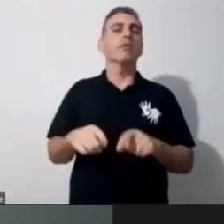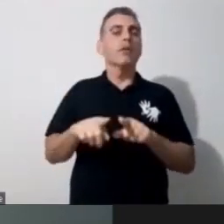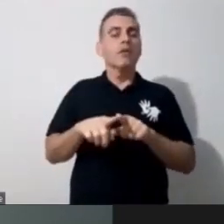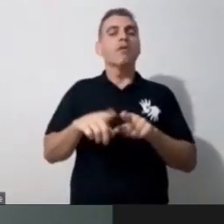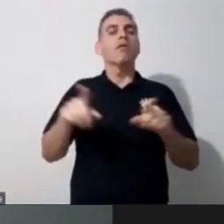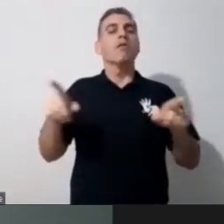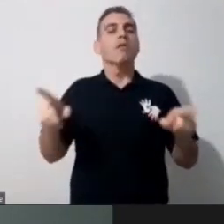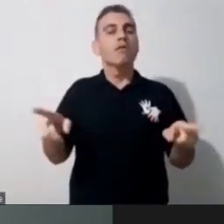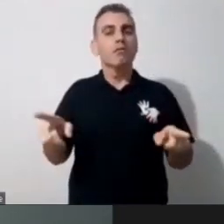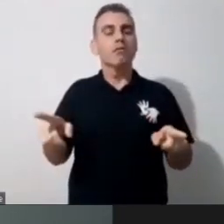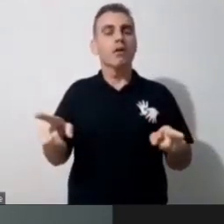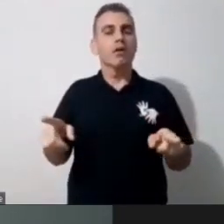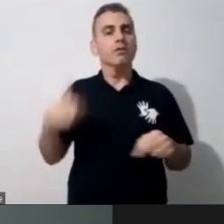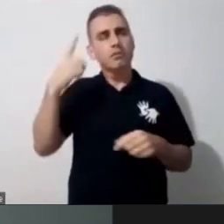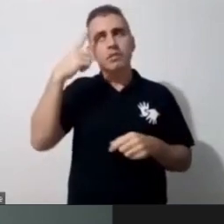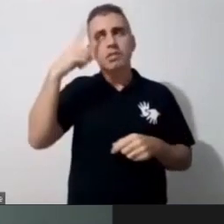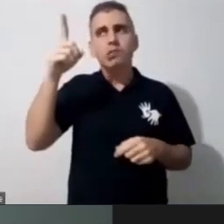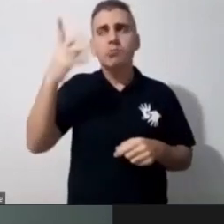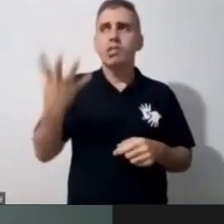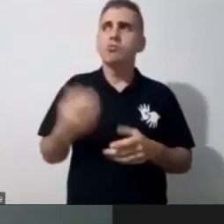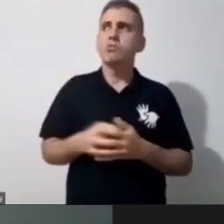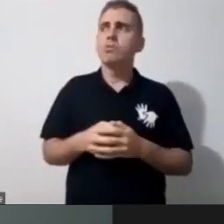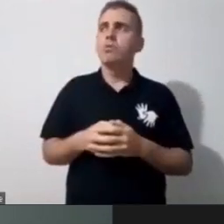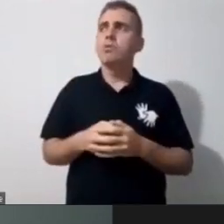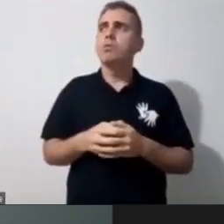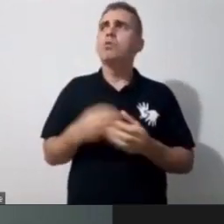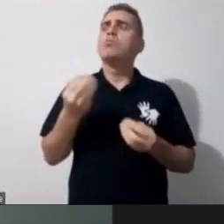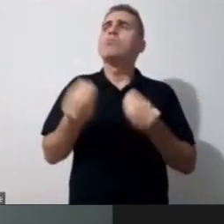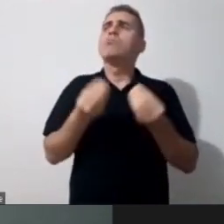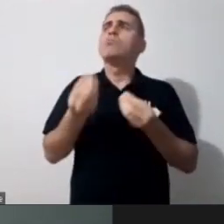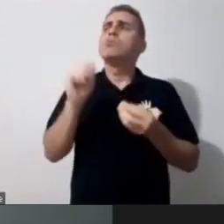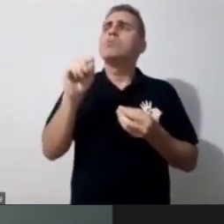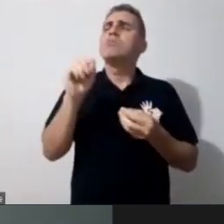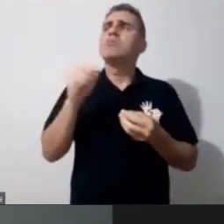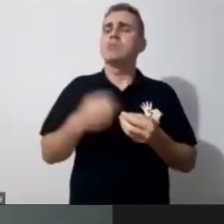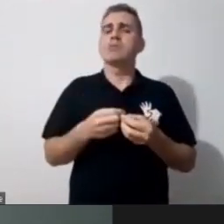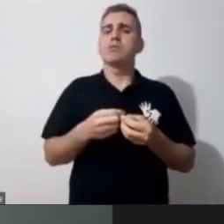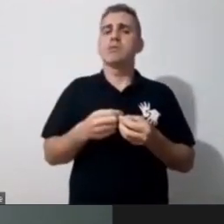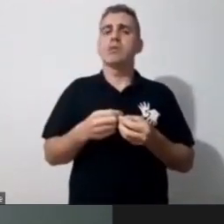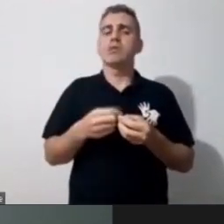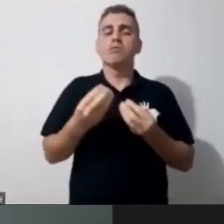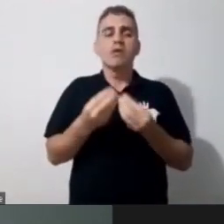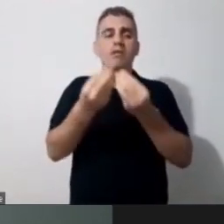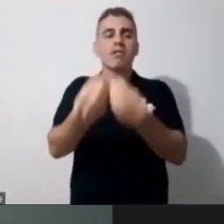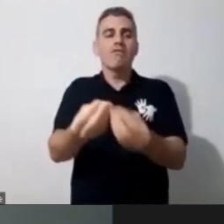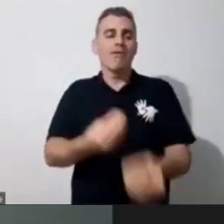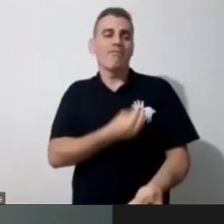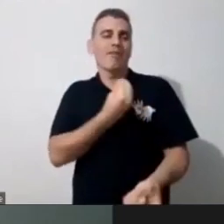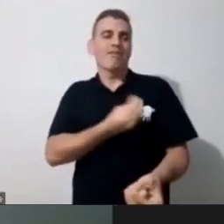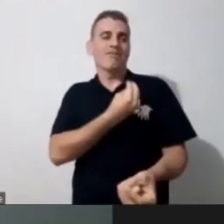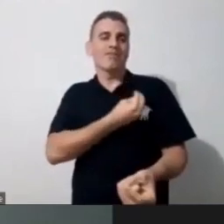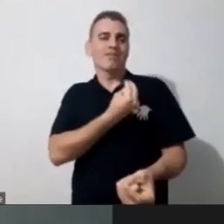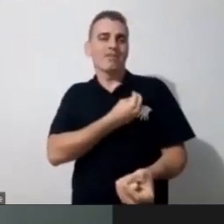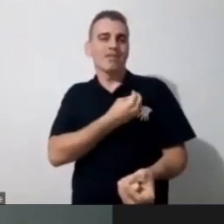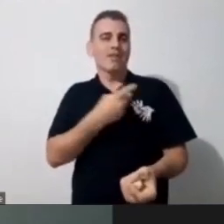repensar, né, o que a gente está levando de bom nesse período, né, o que a gente vai levar de bom para como está daqui uns anos, assim,